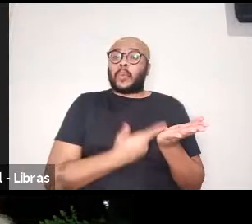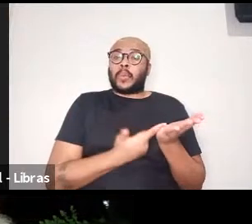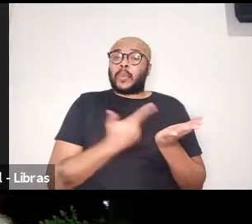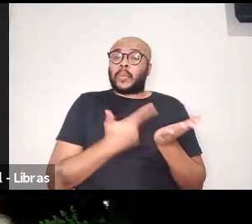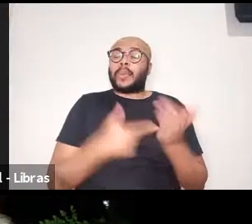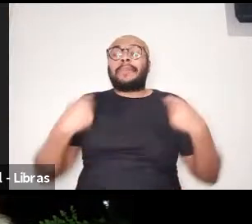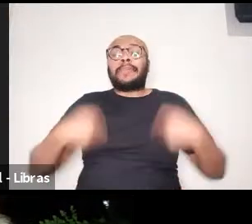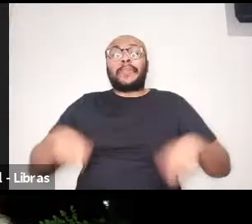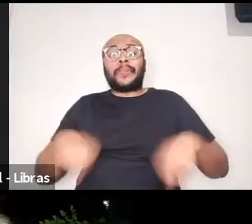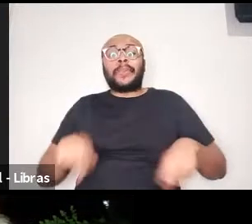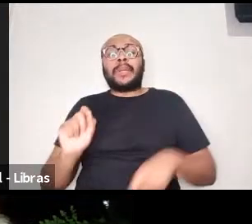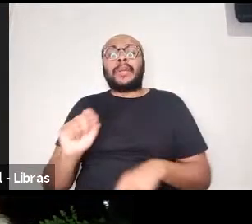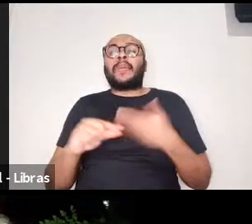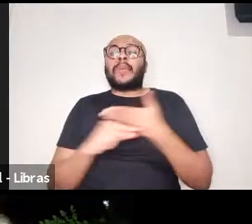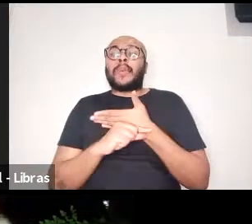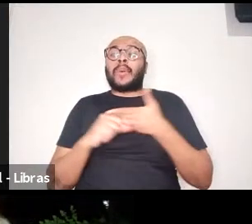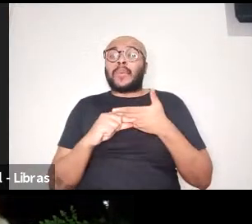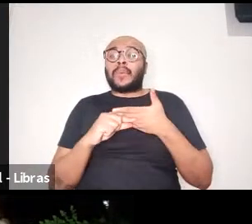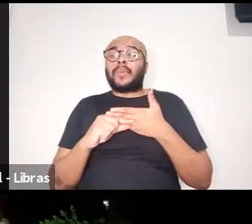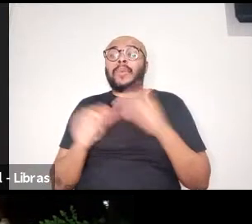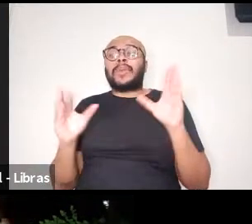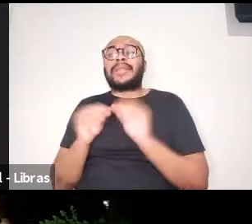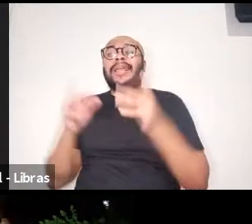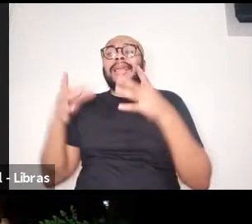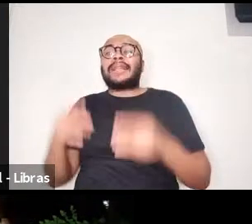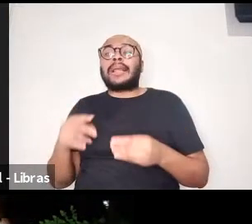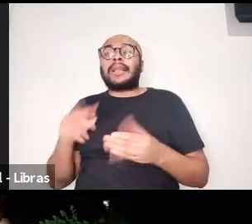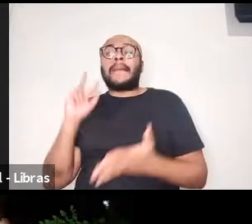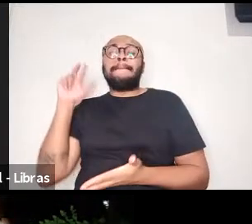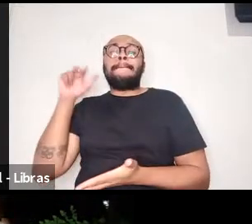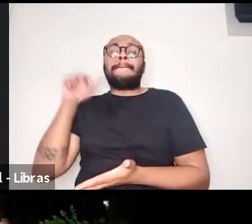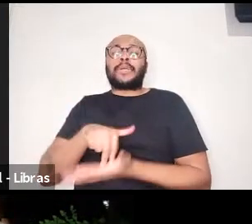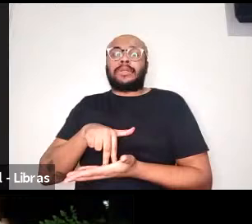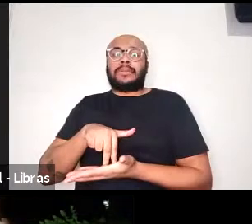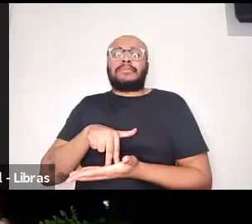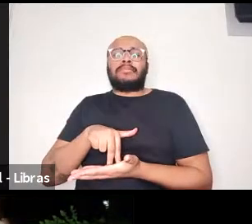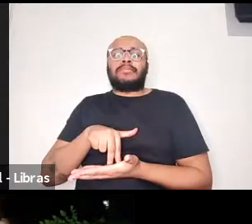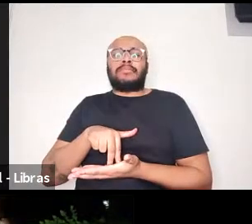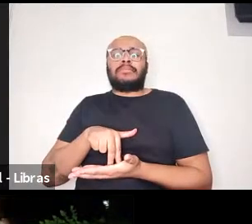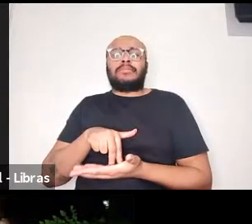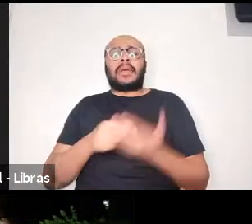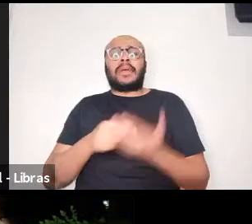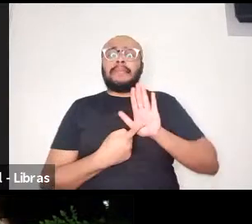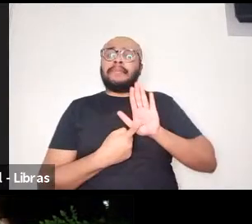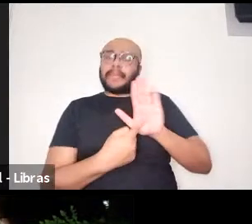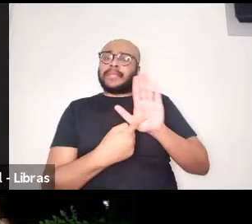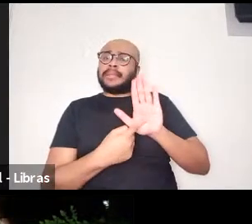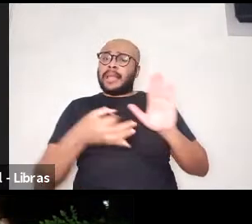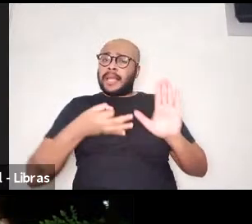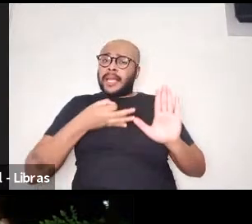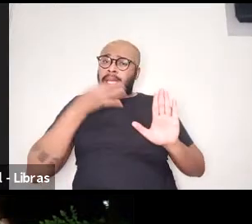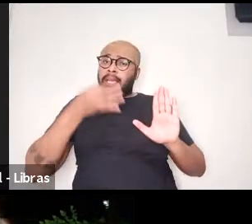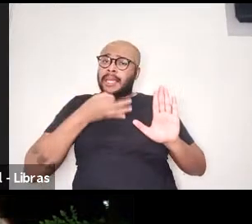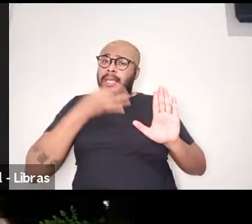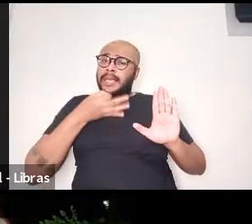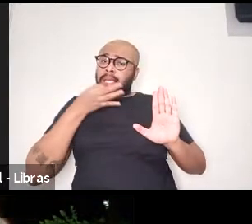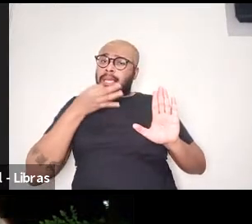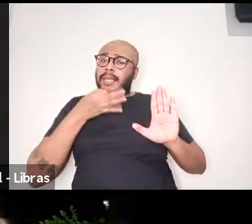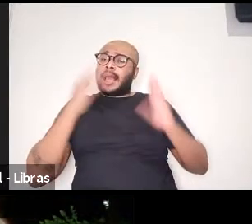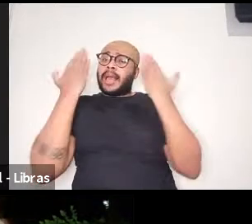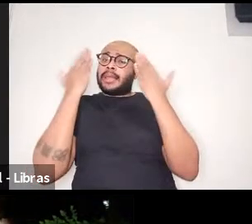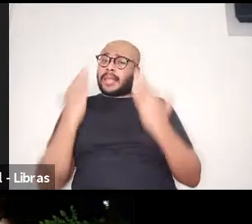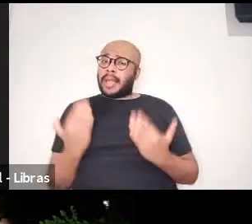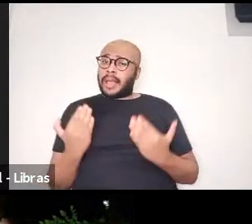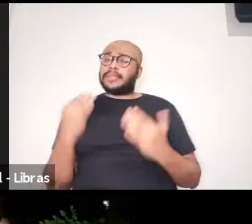preciso também que o autor da resenha se posicione, apresente uma crítica, apresente uma análise,